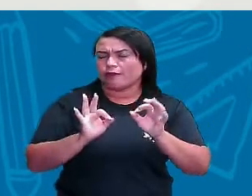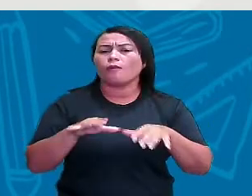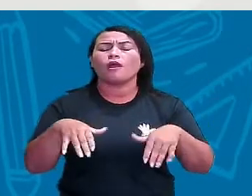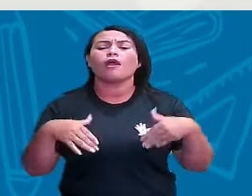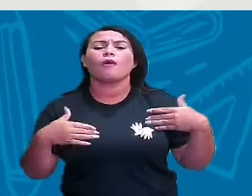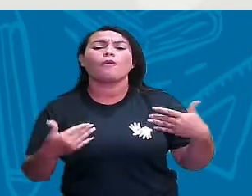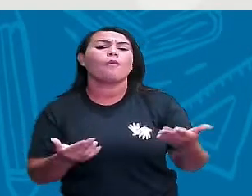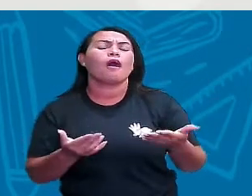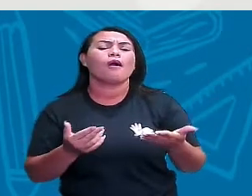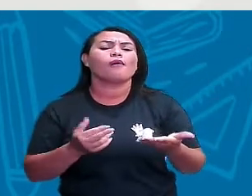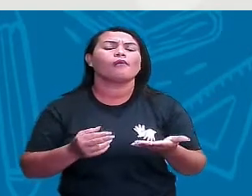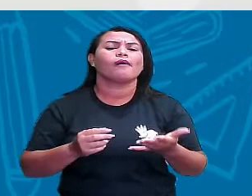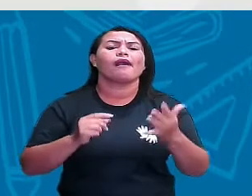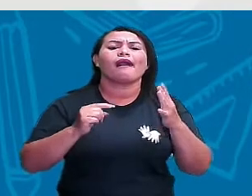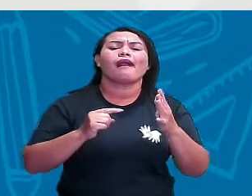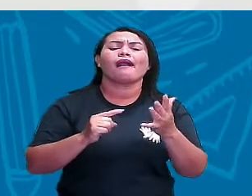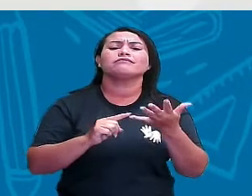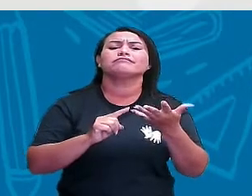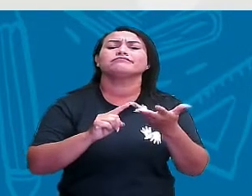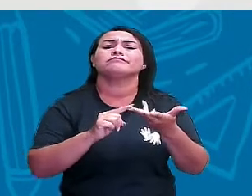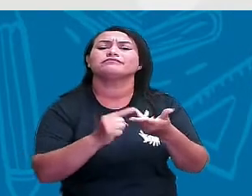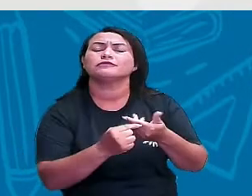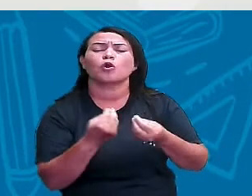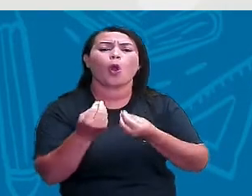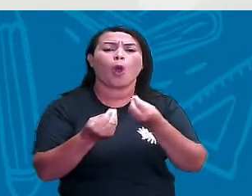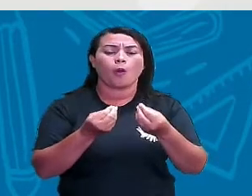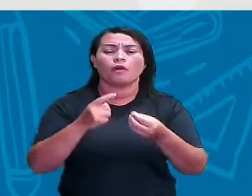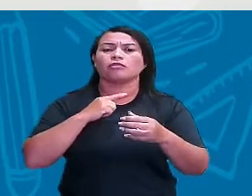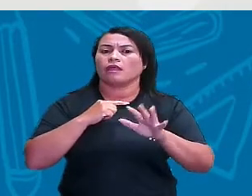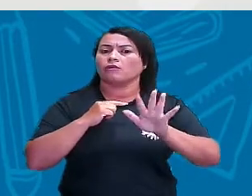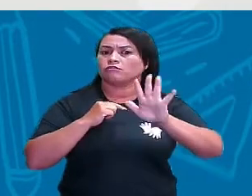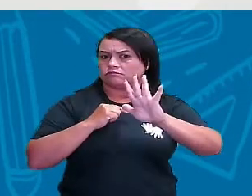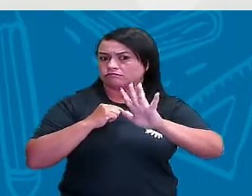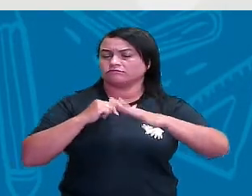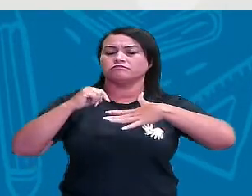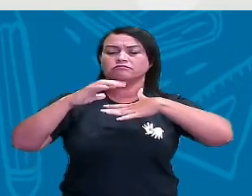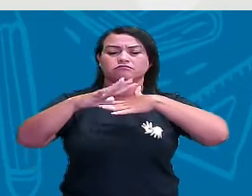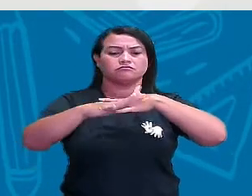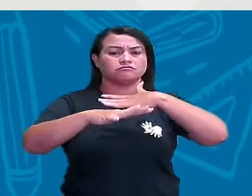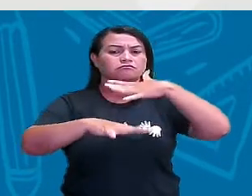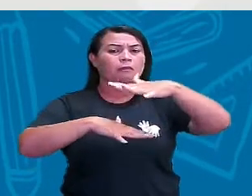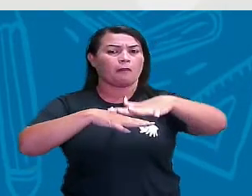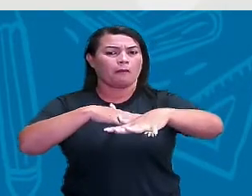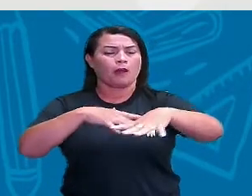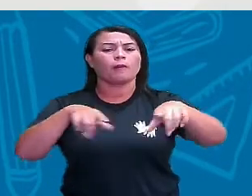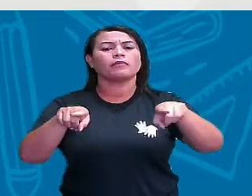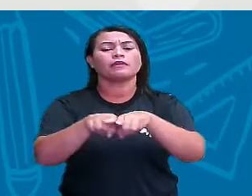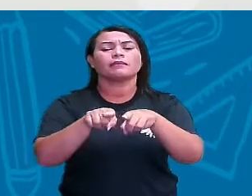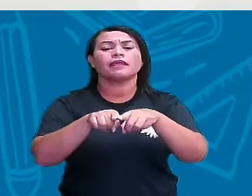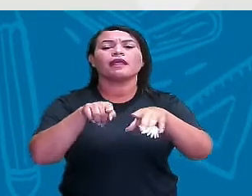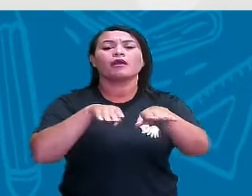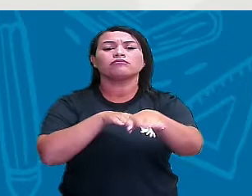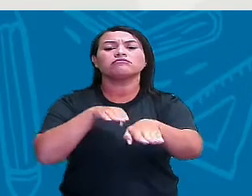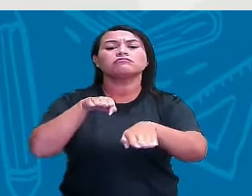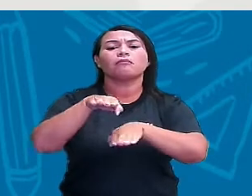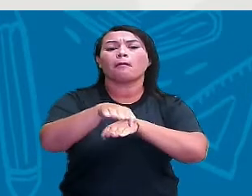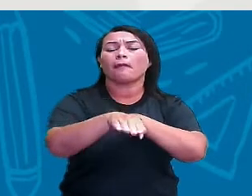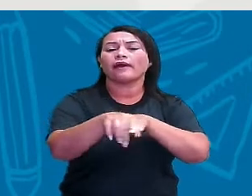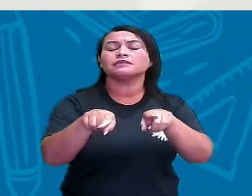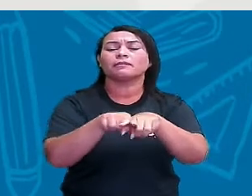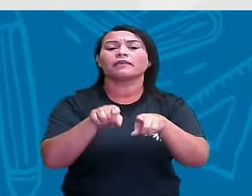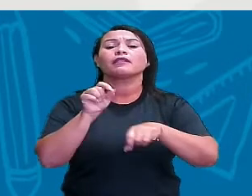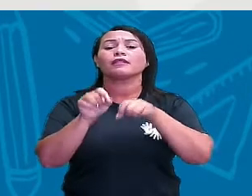são essas medidas não padronizadas? Eu tenho o palmo, eu tenho passos, eu tenho o copo d'água,